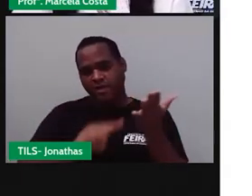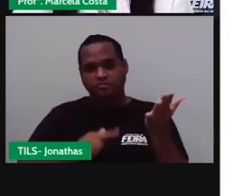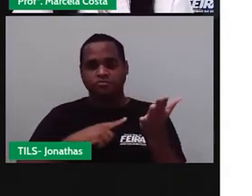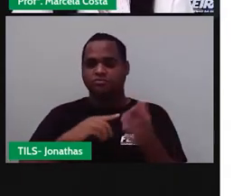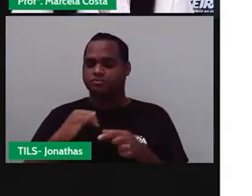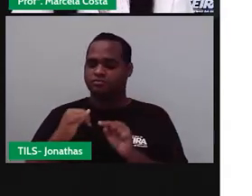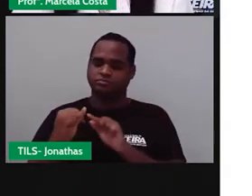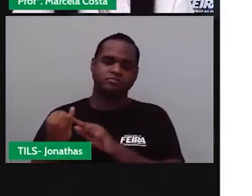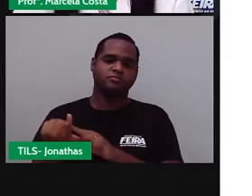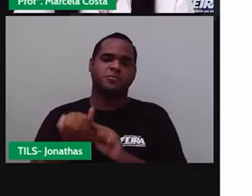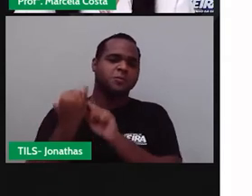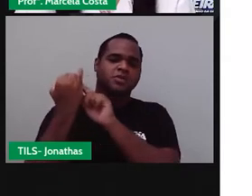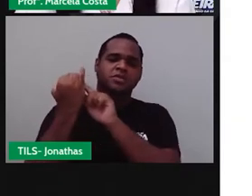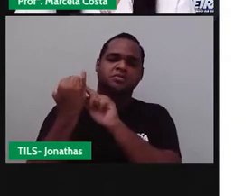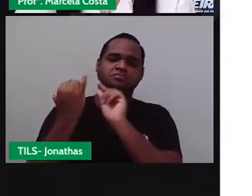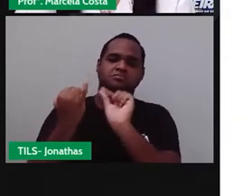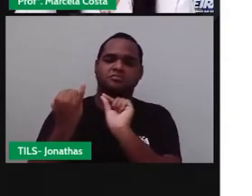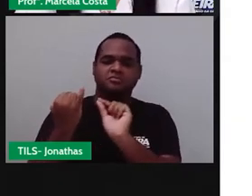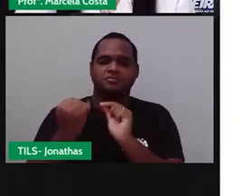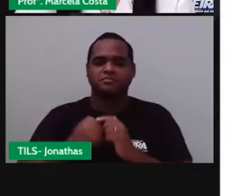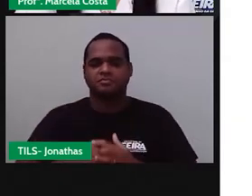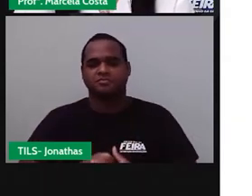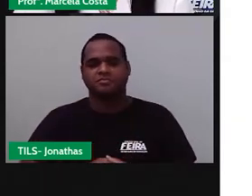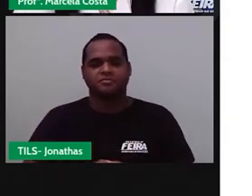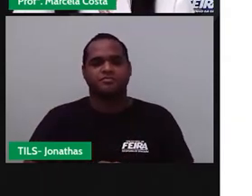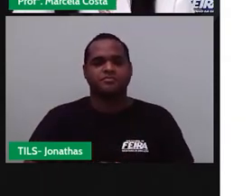Diversidade. Qual a sua importância?